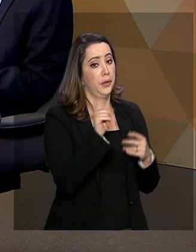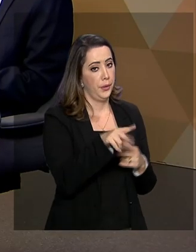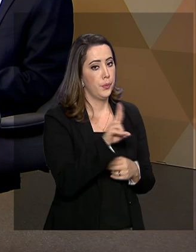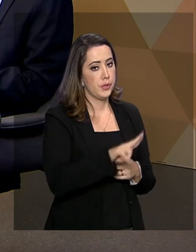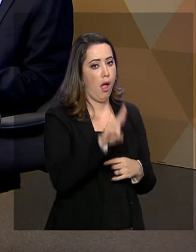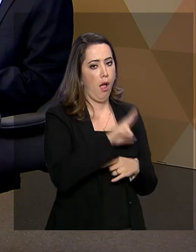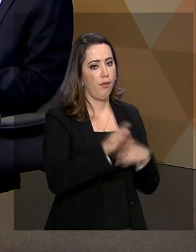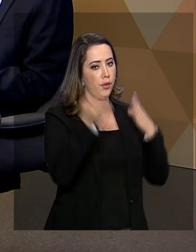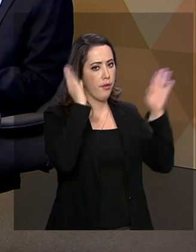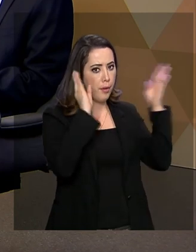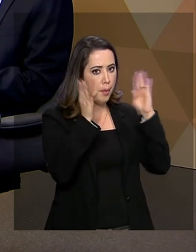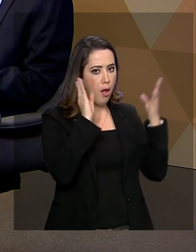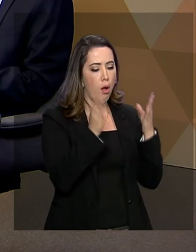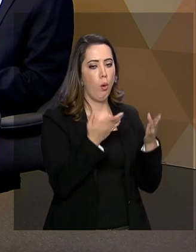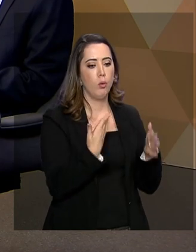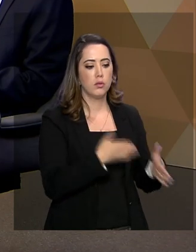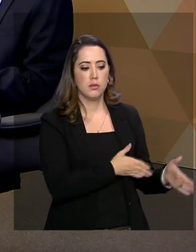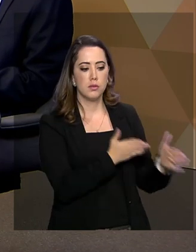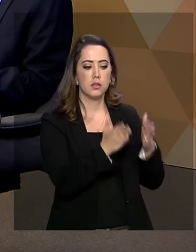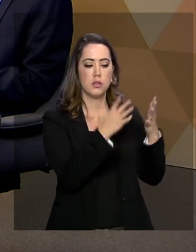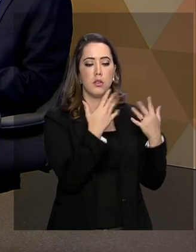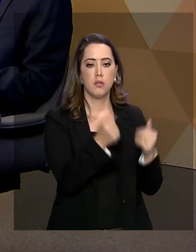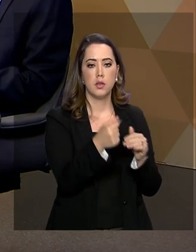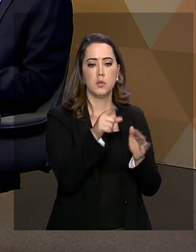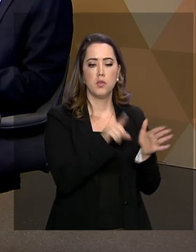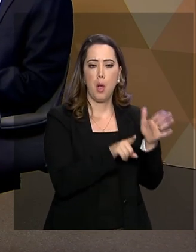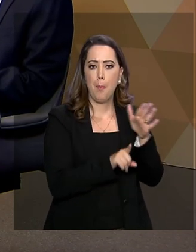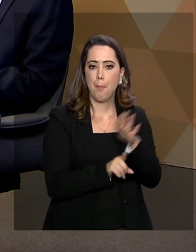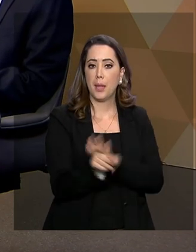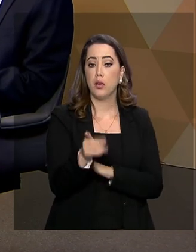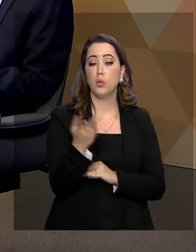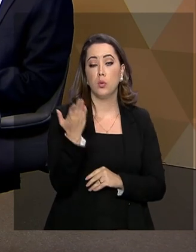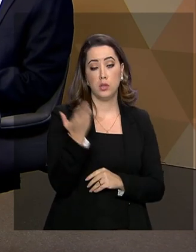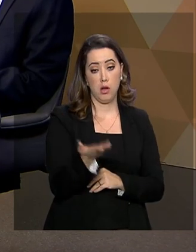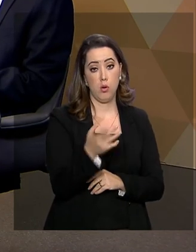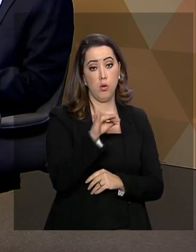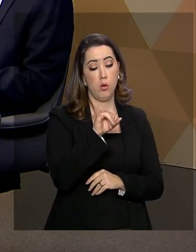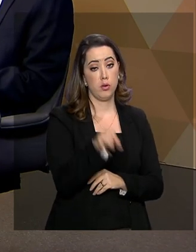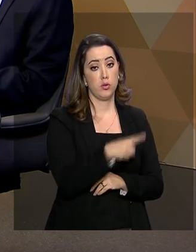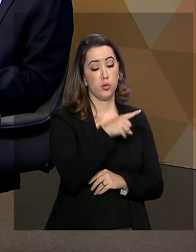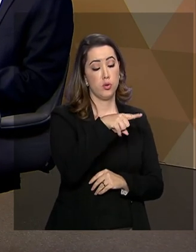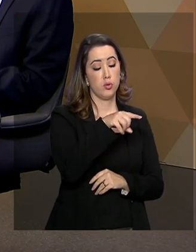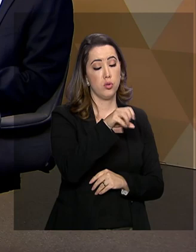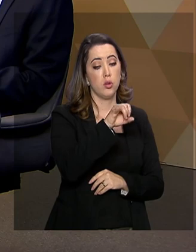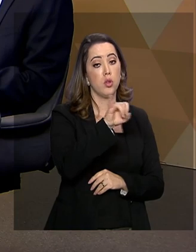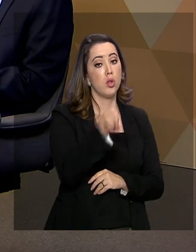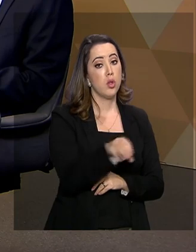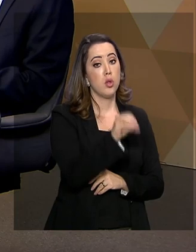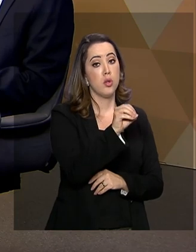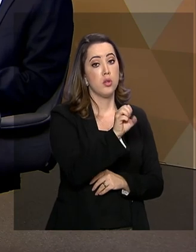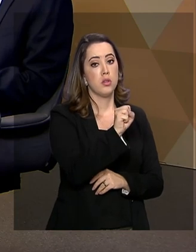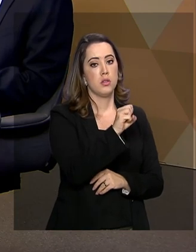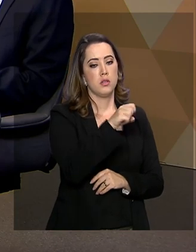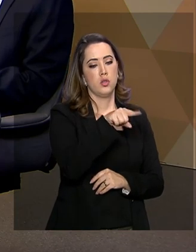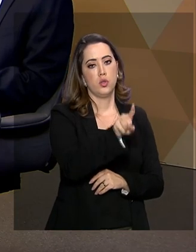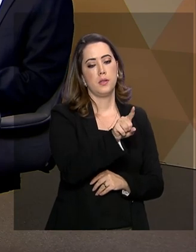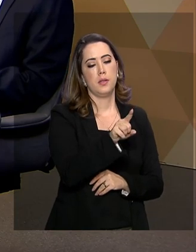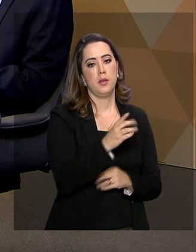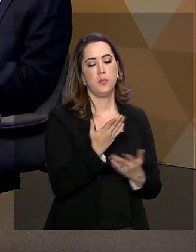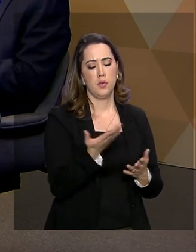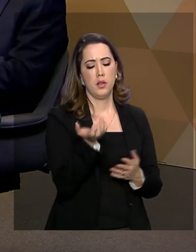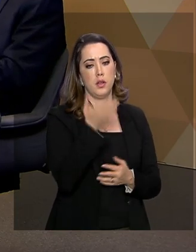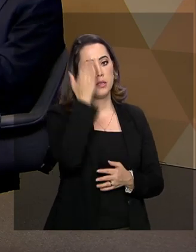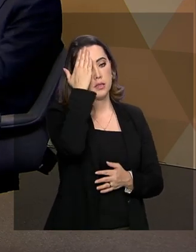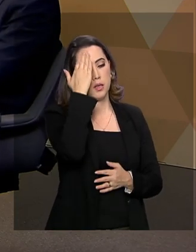rodovias. E vamos trazer uma pergunta do José Sebastião Rodrigues, de São Paulo, em relação